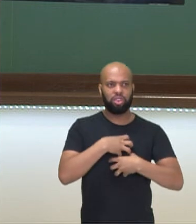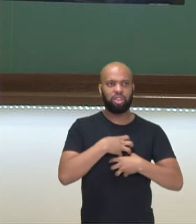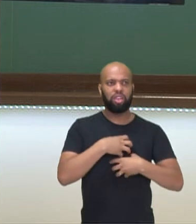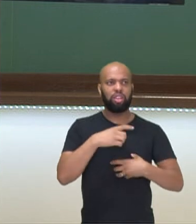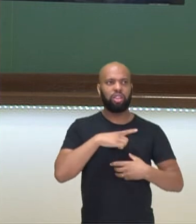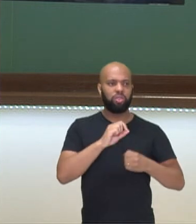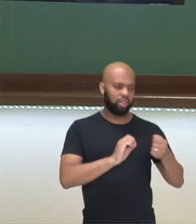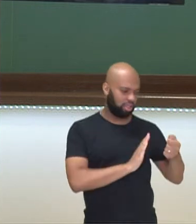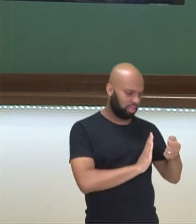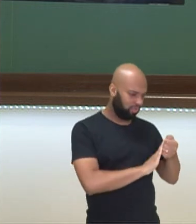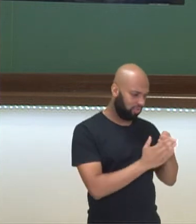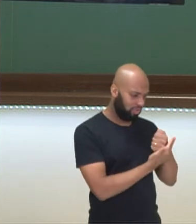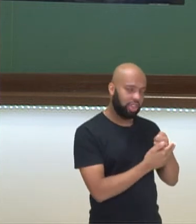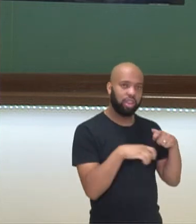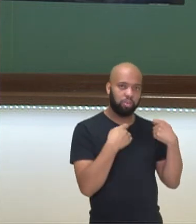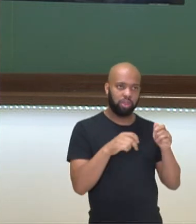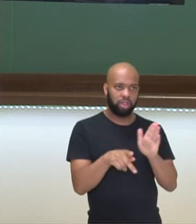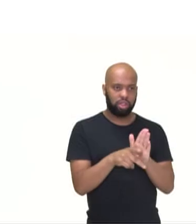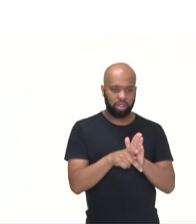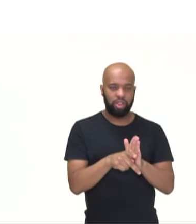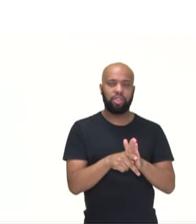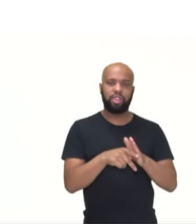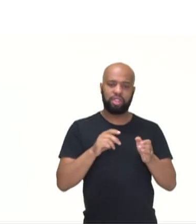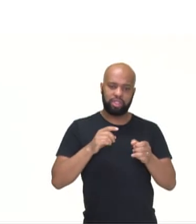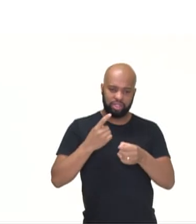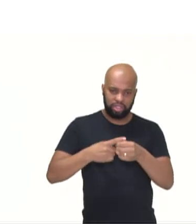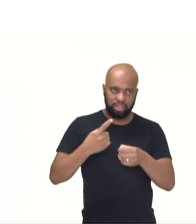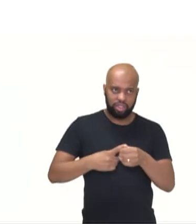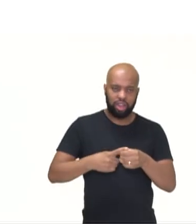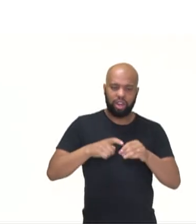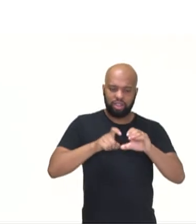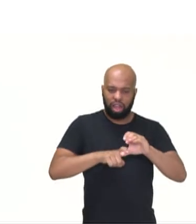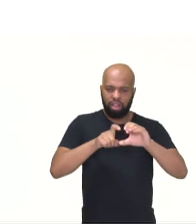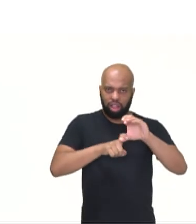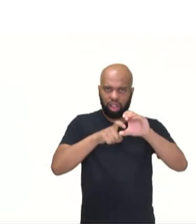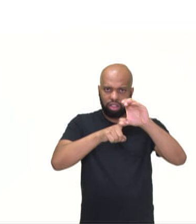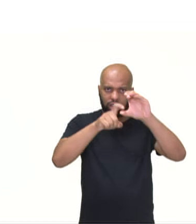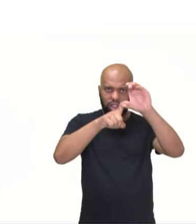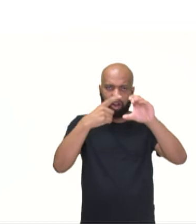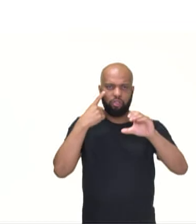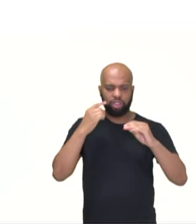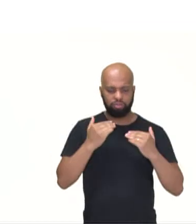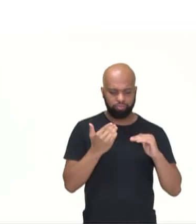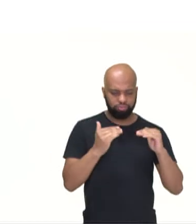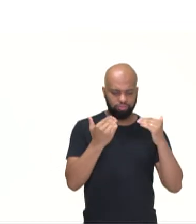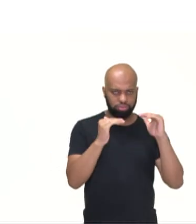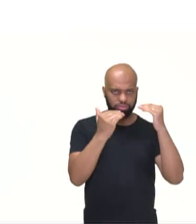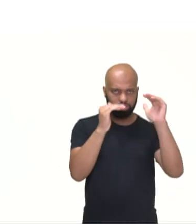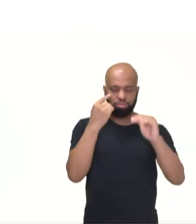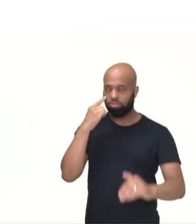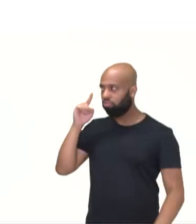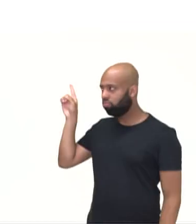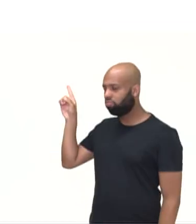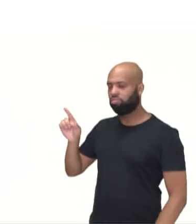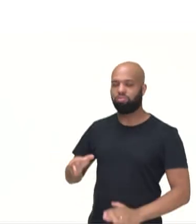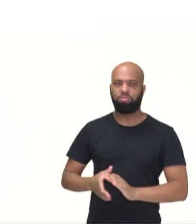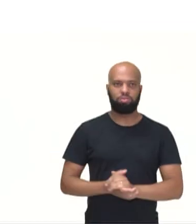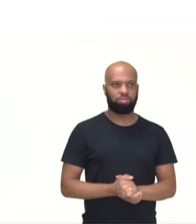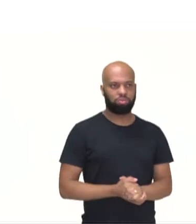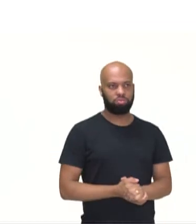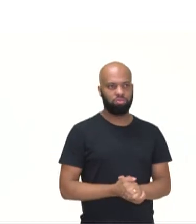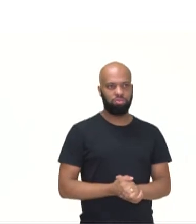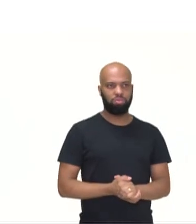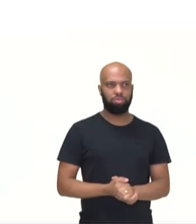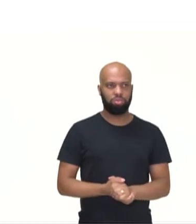vila necessitava da cidade local, a cidade local de um centro regional, da metrópole regional e a metrópole regional